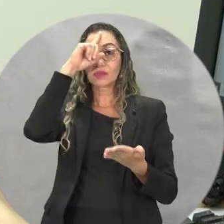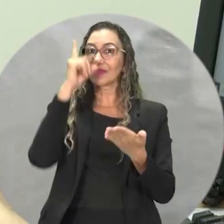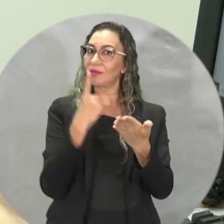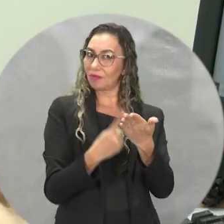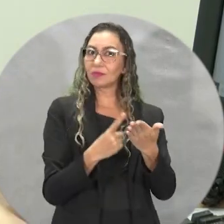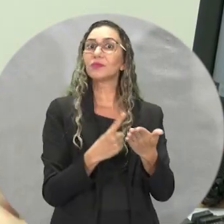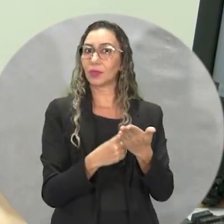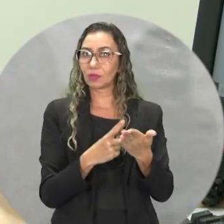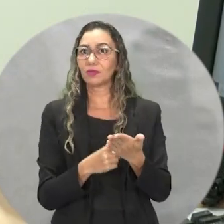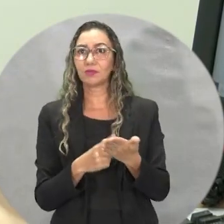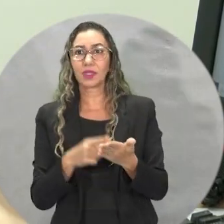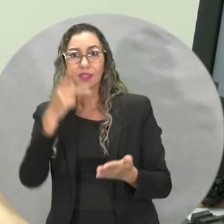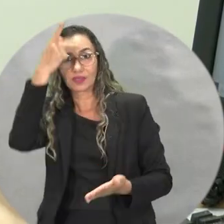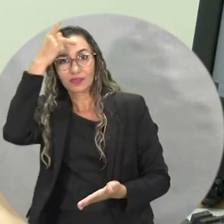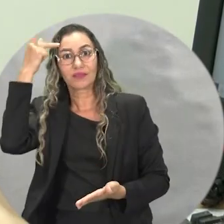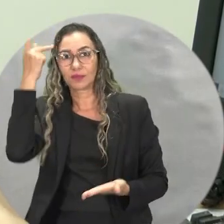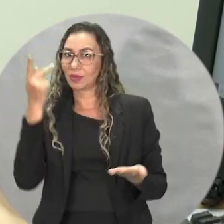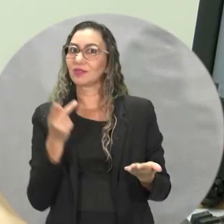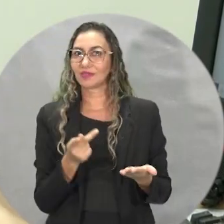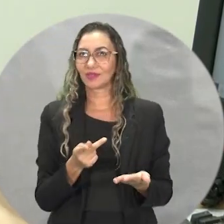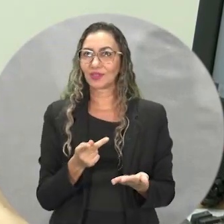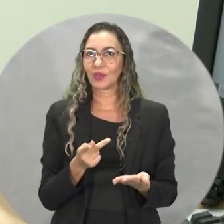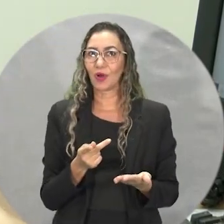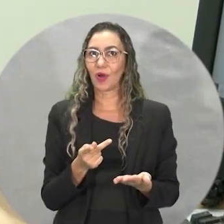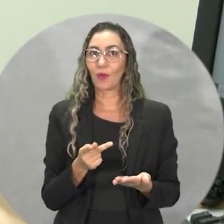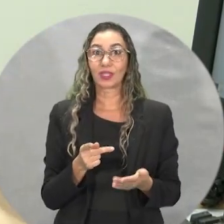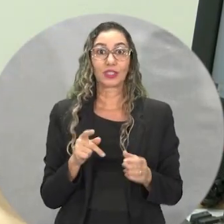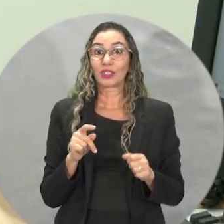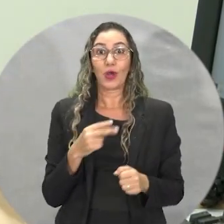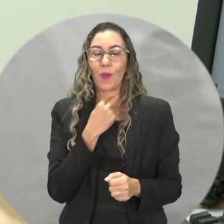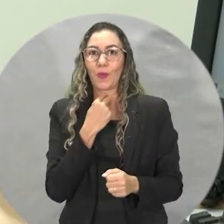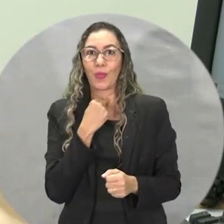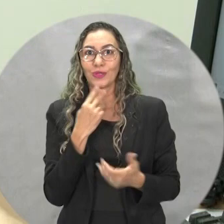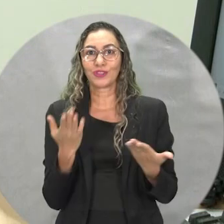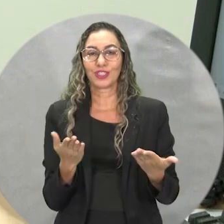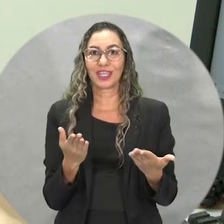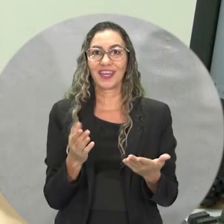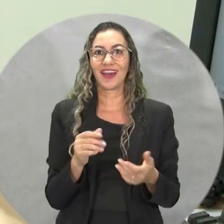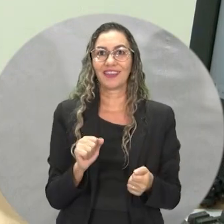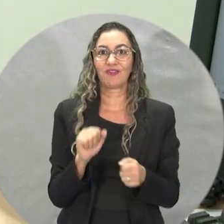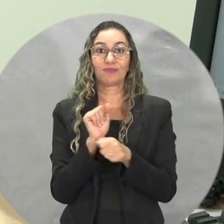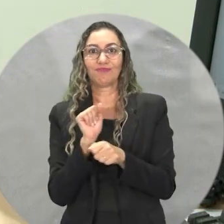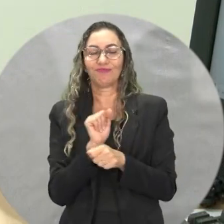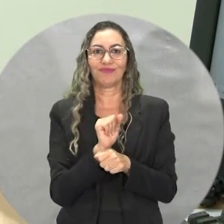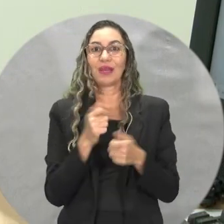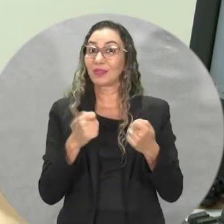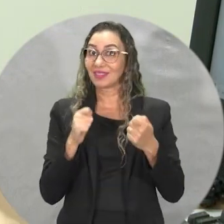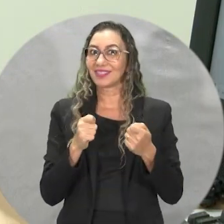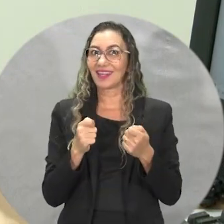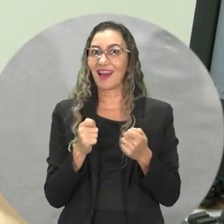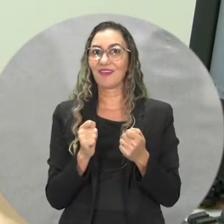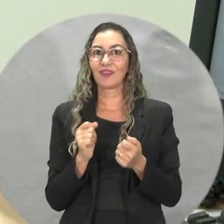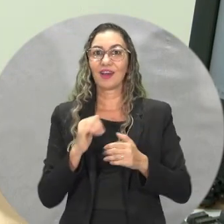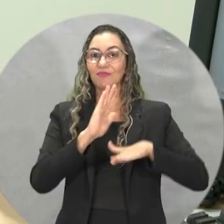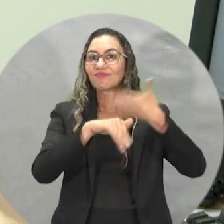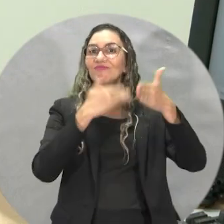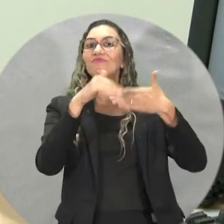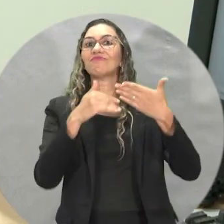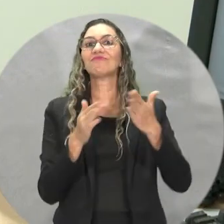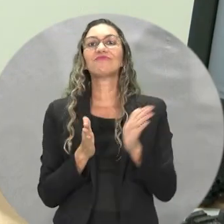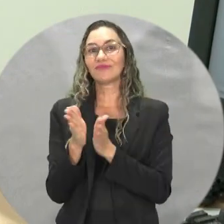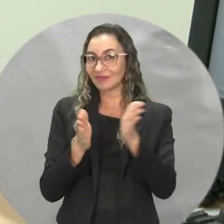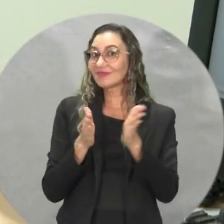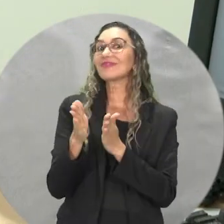uma TV pública, não podia ficar, evidentemente, de fora desses avanços de acessibilidade que hoje as